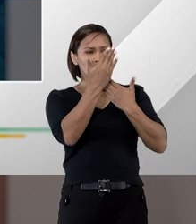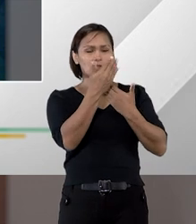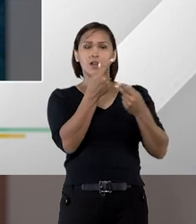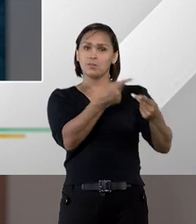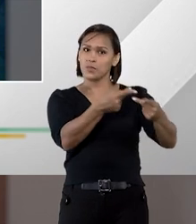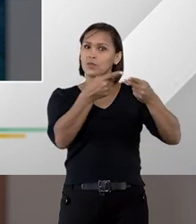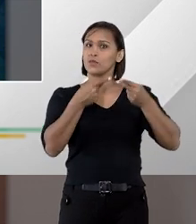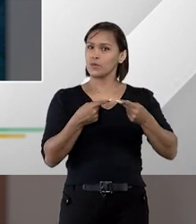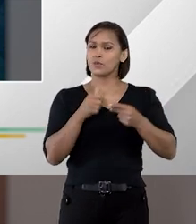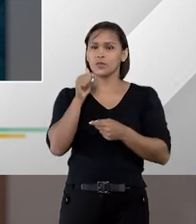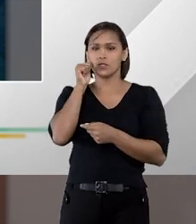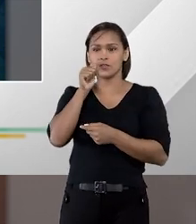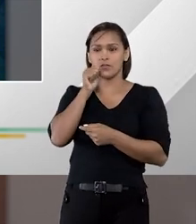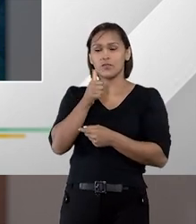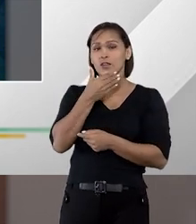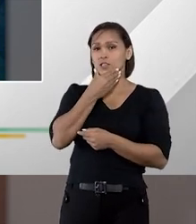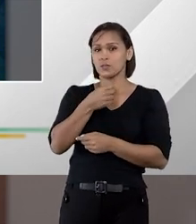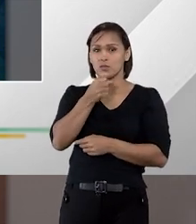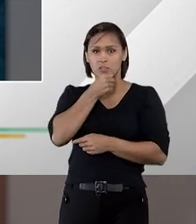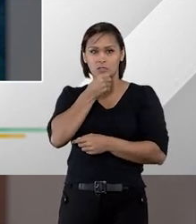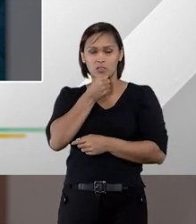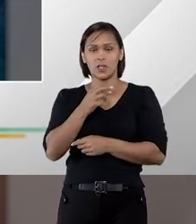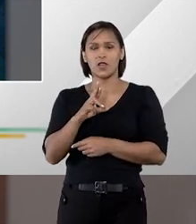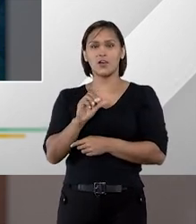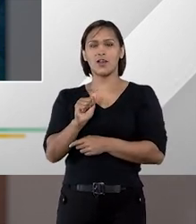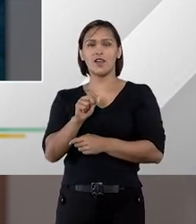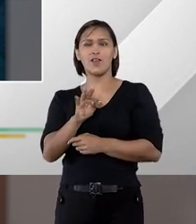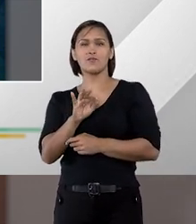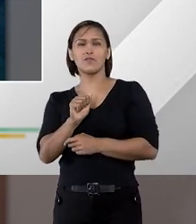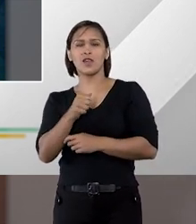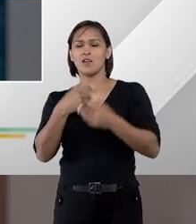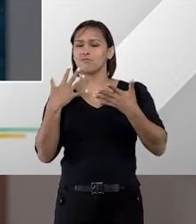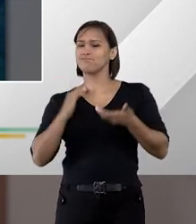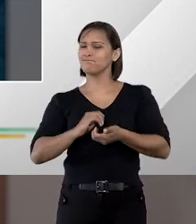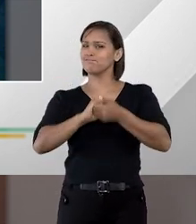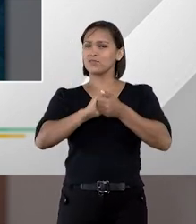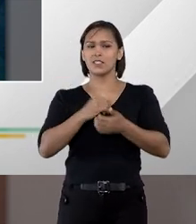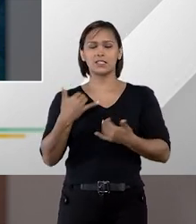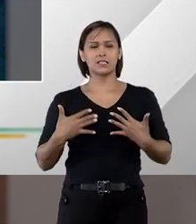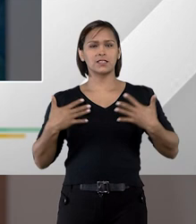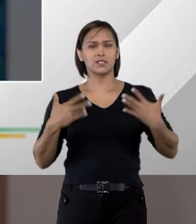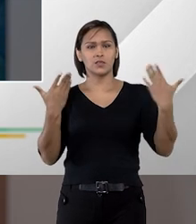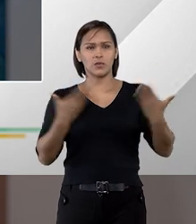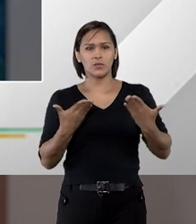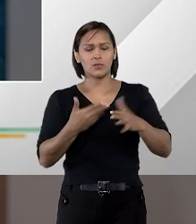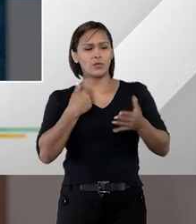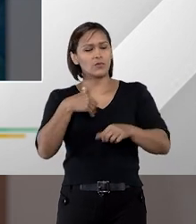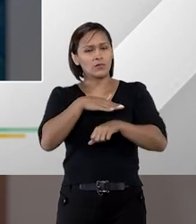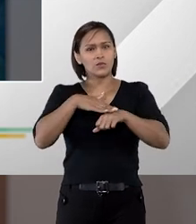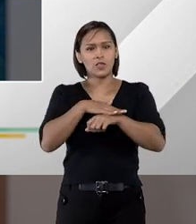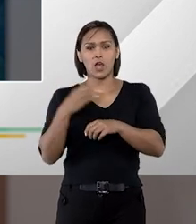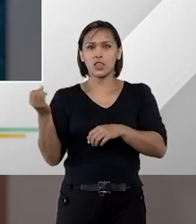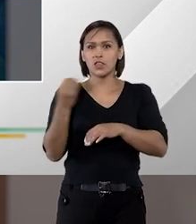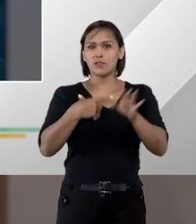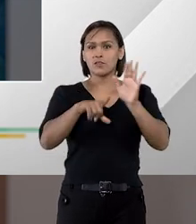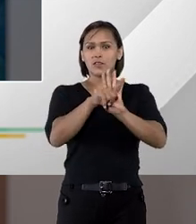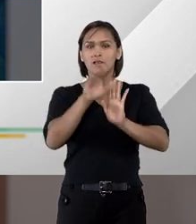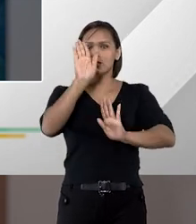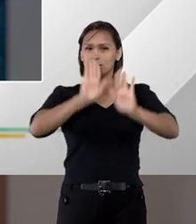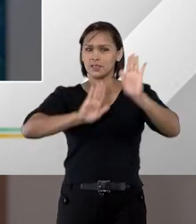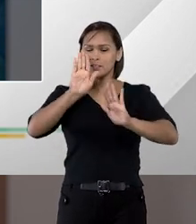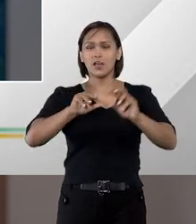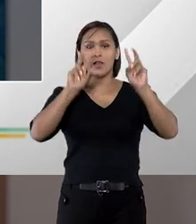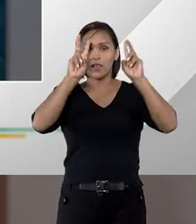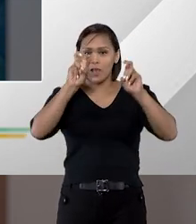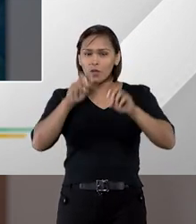Obrigado pelo convite, Fátima, Tiago. Rafael, vai ser um prazer estar aqui com você, conversando um pouquinho sobre a nova lei de licitação,